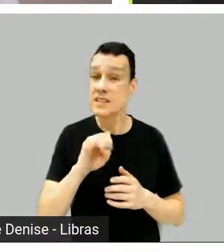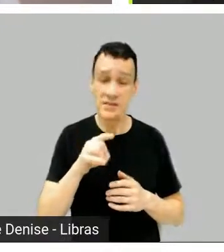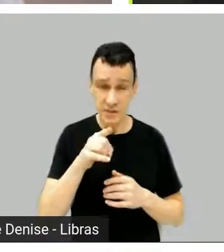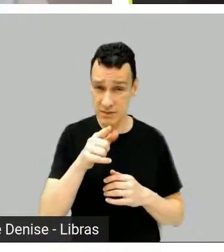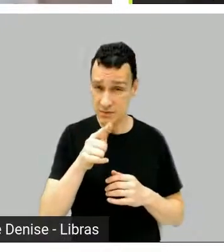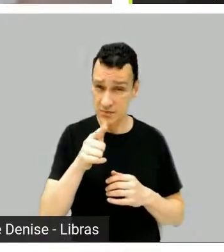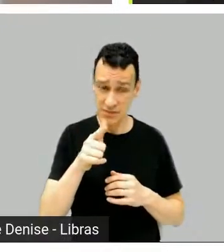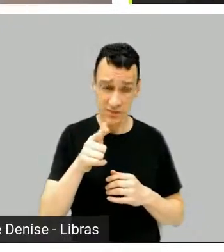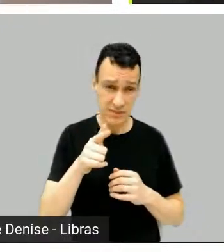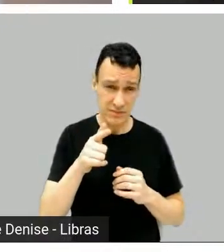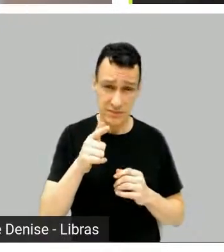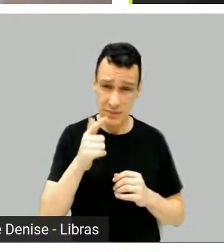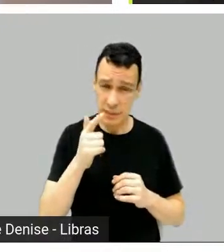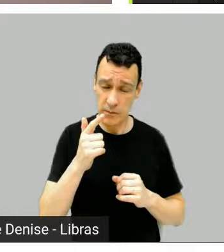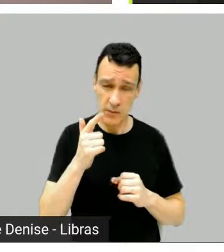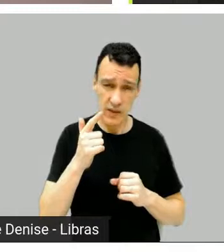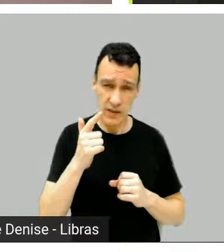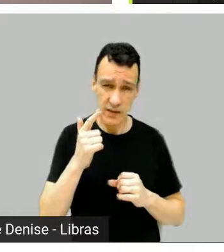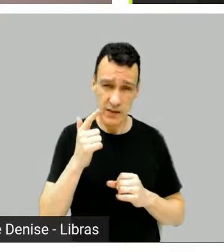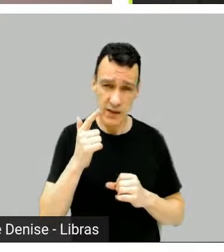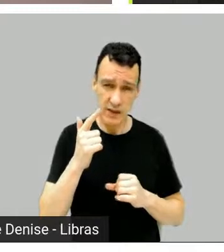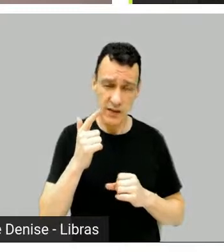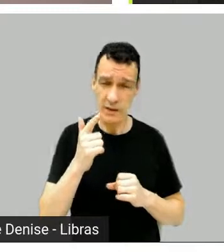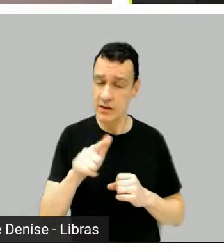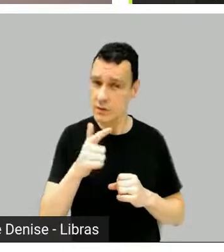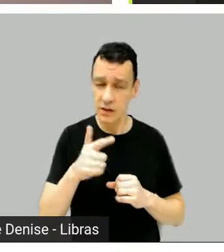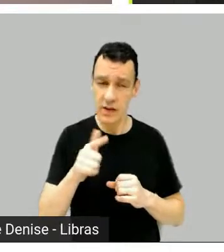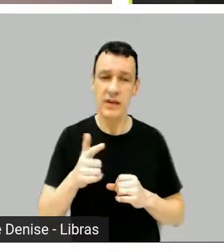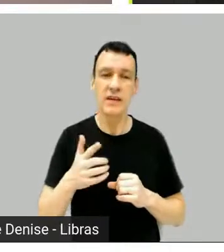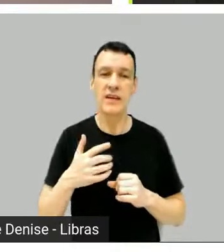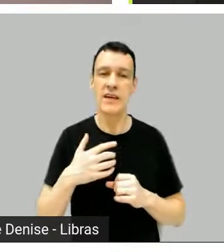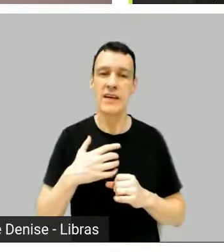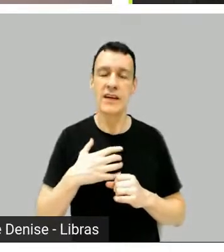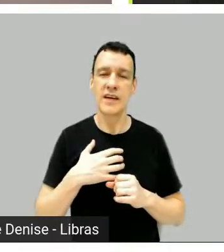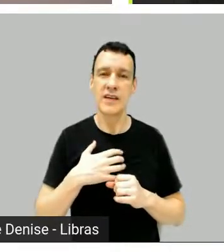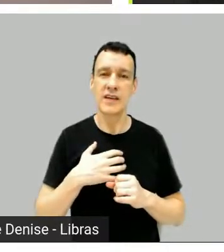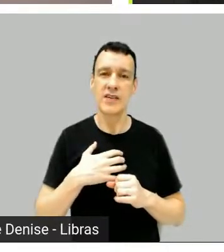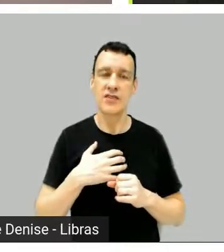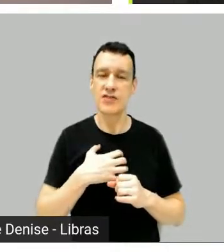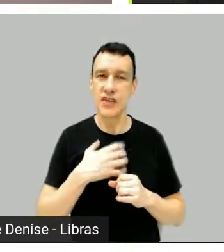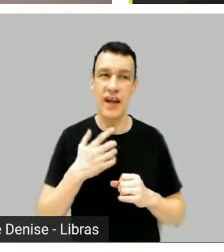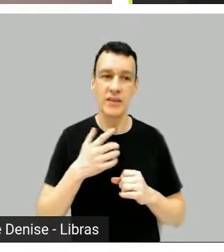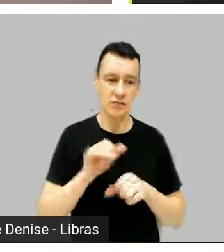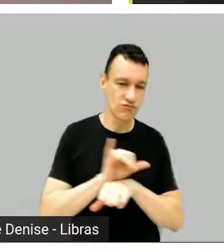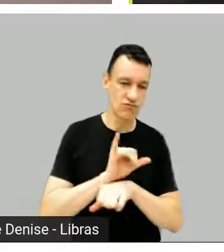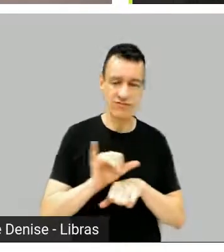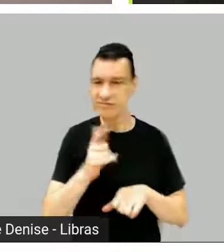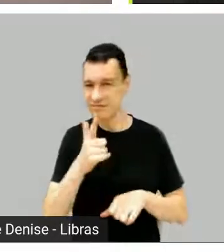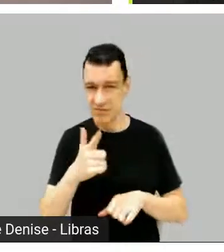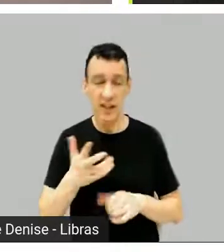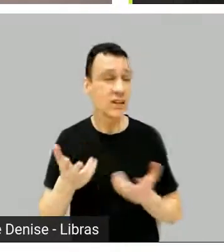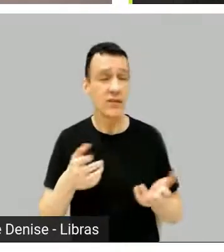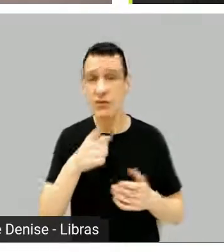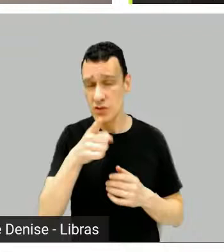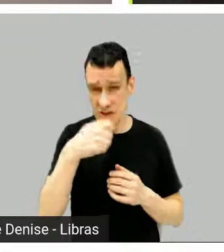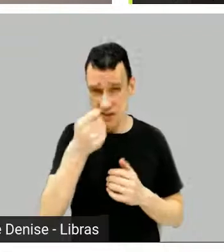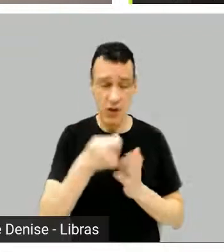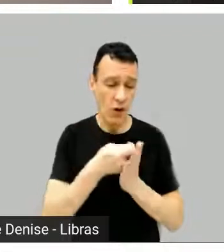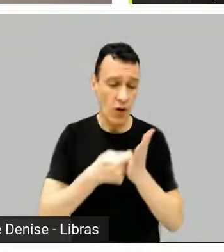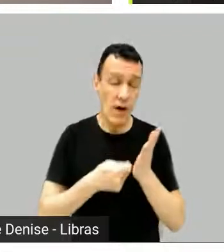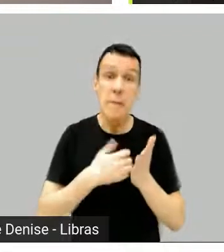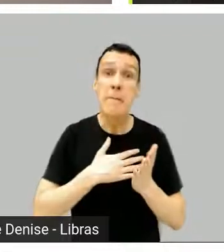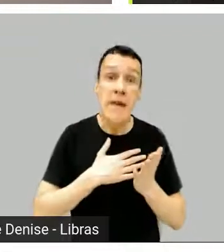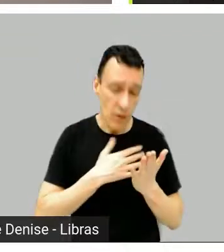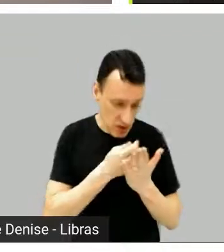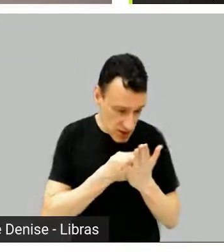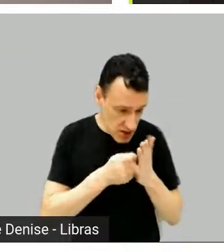movimento, você nunca vai ser um roteirista autor, você pode ser um roteirista técnico. Sim. Você